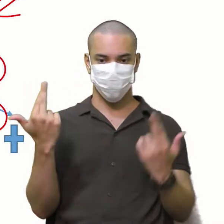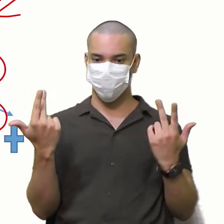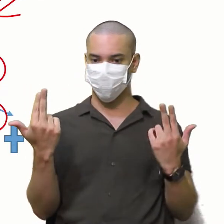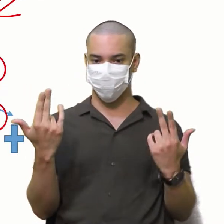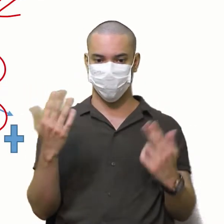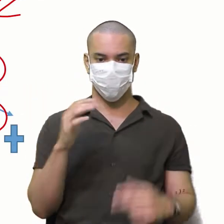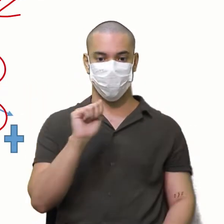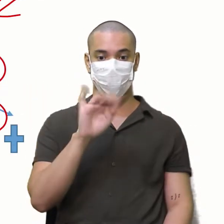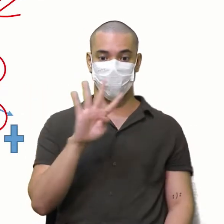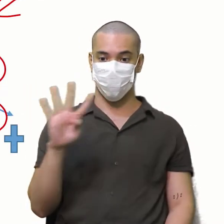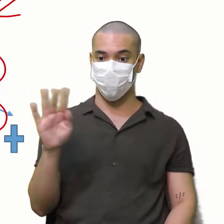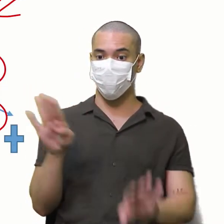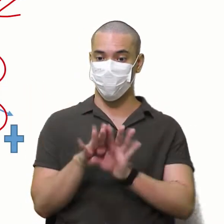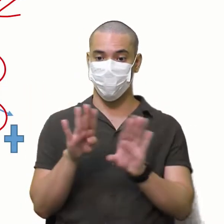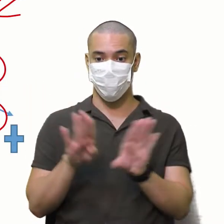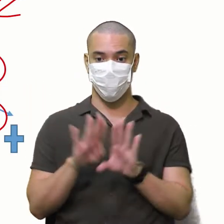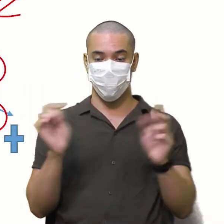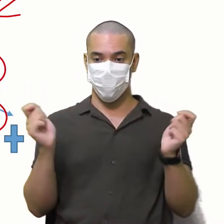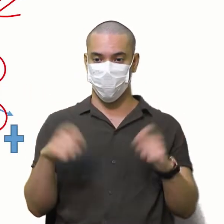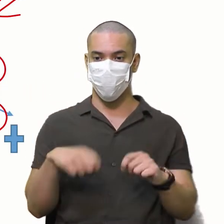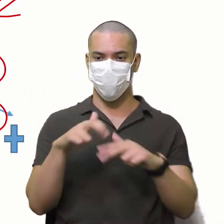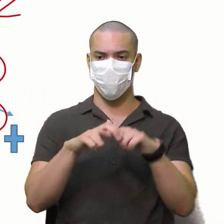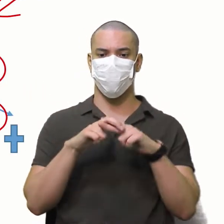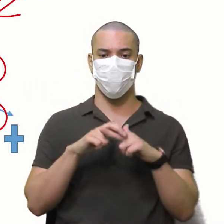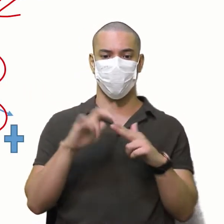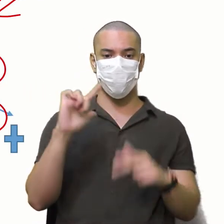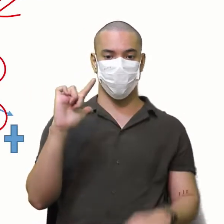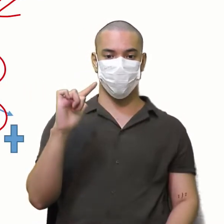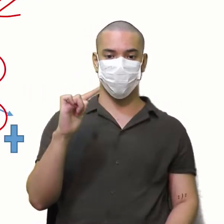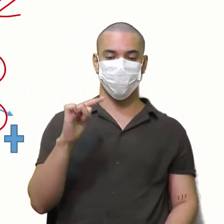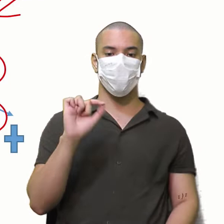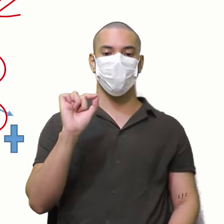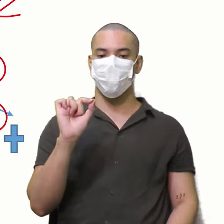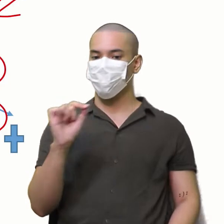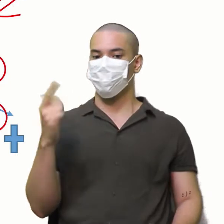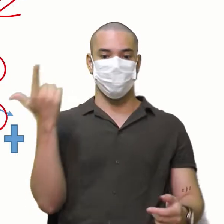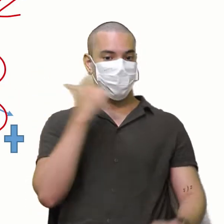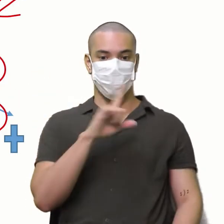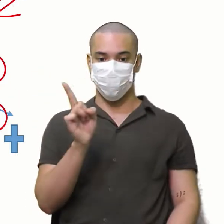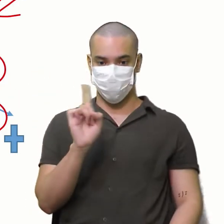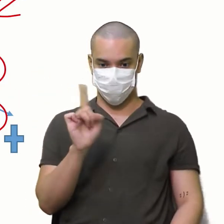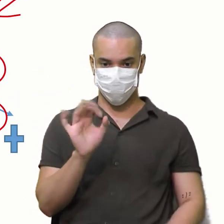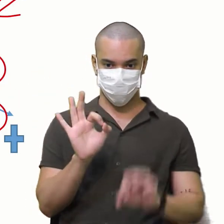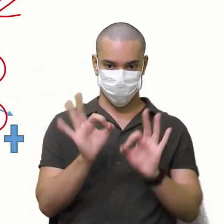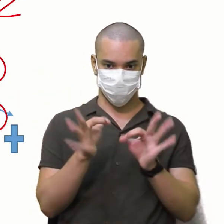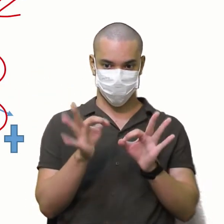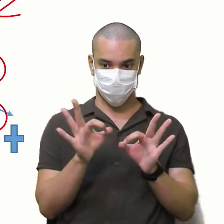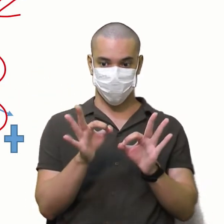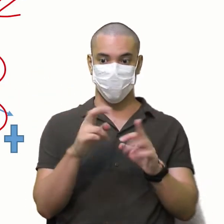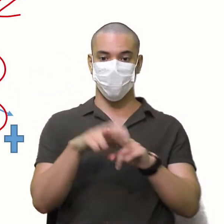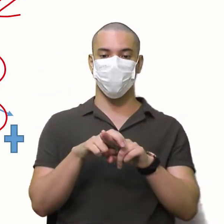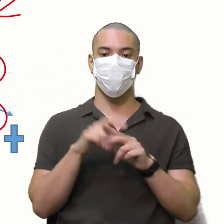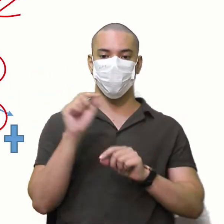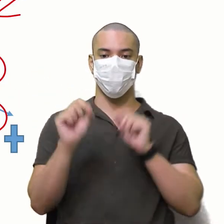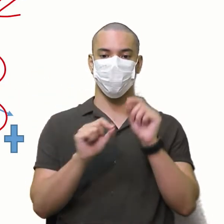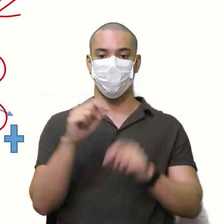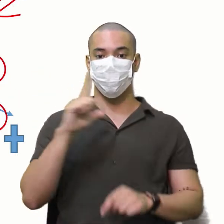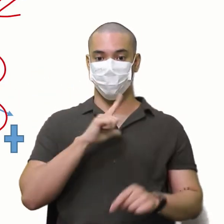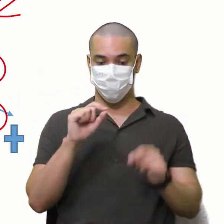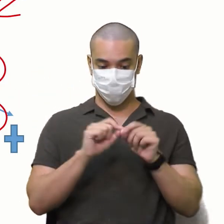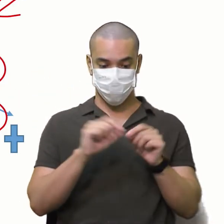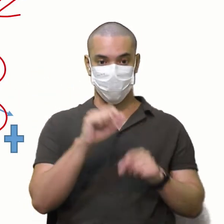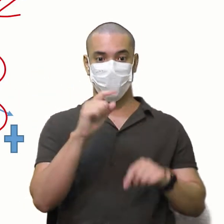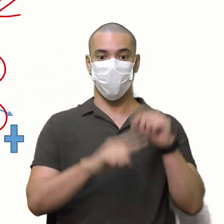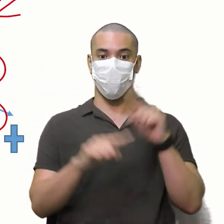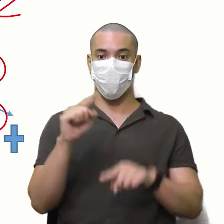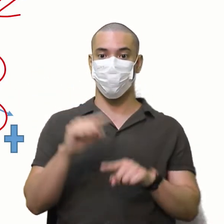a diagonal secundária São aqueles Que isso não acontece Então Quando você fizer o produto Da principal